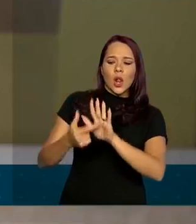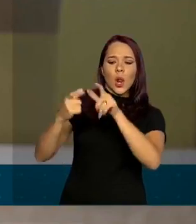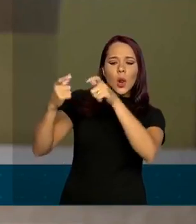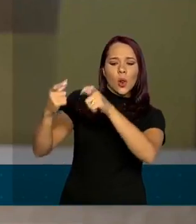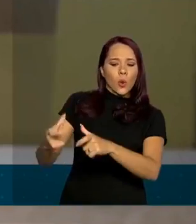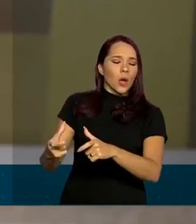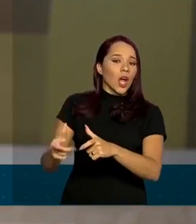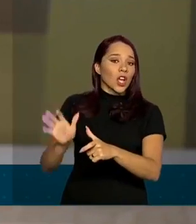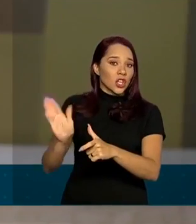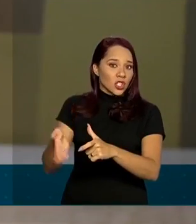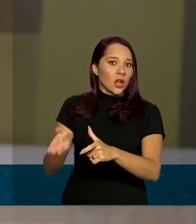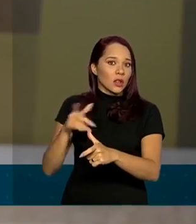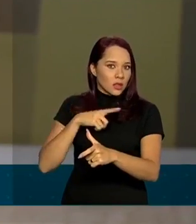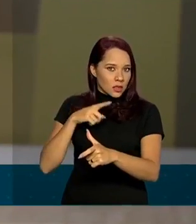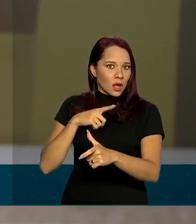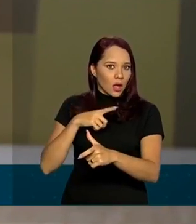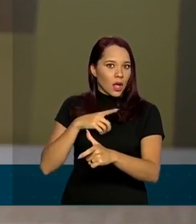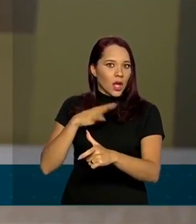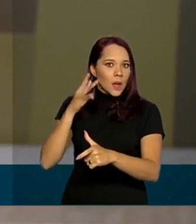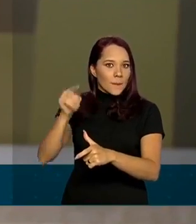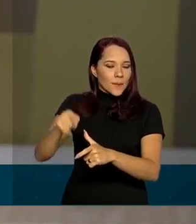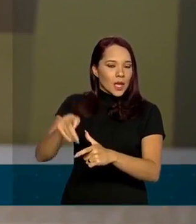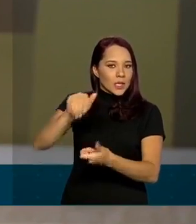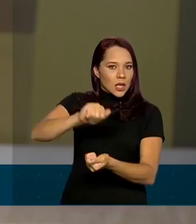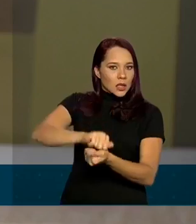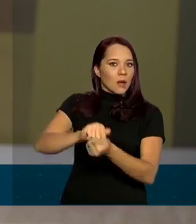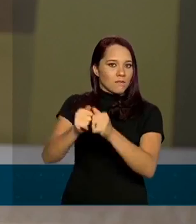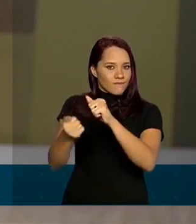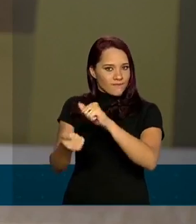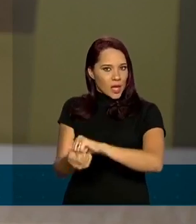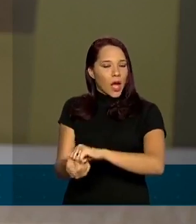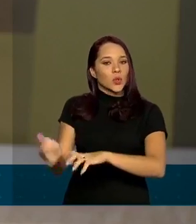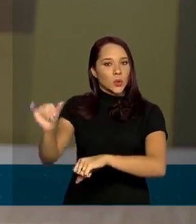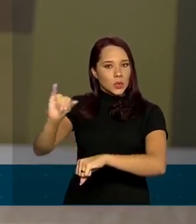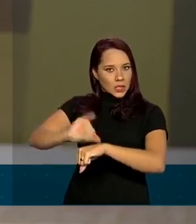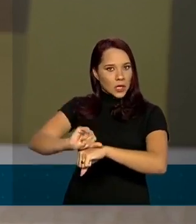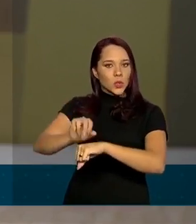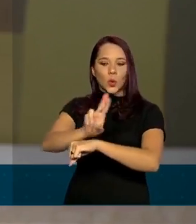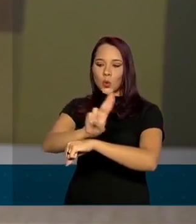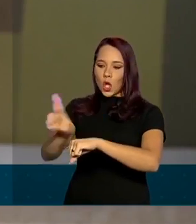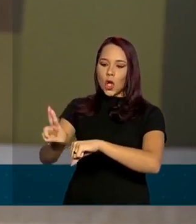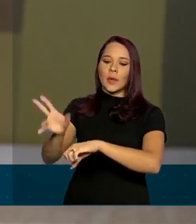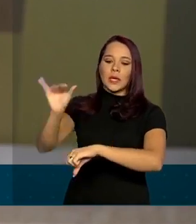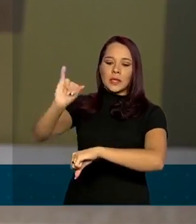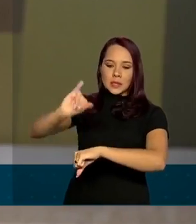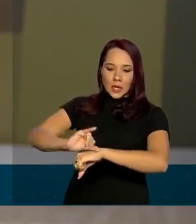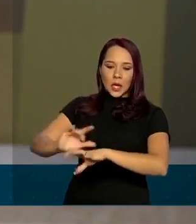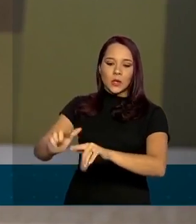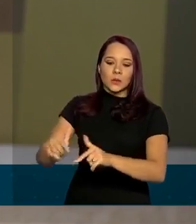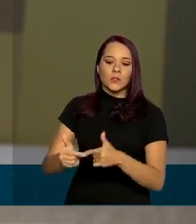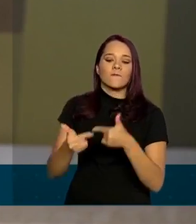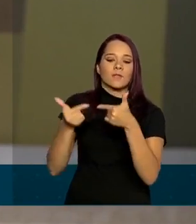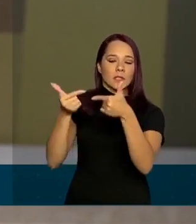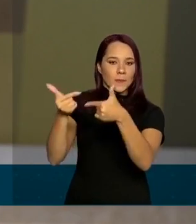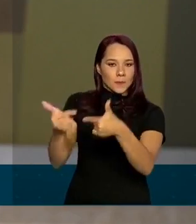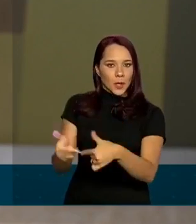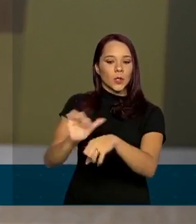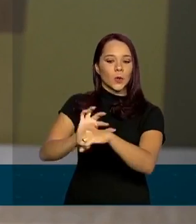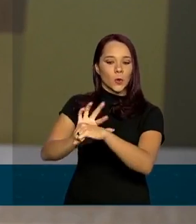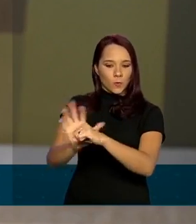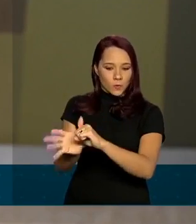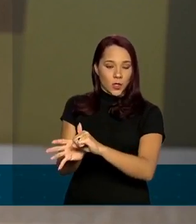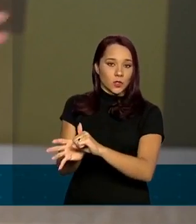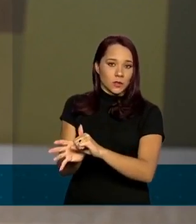locais para ser instituído esse centro com esse nome centro de enfrentamento a covid